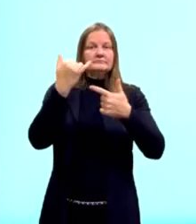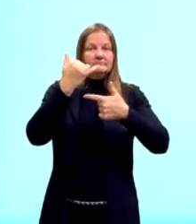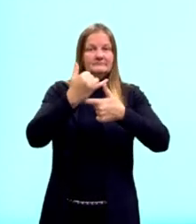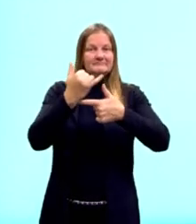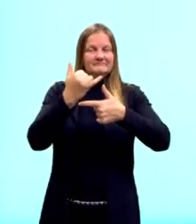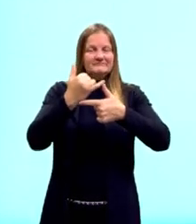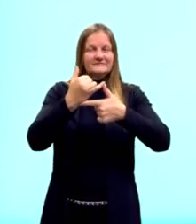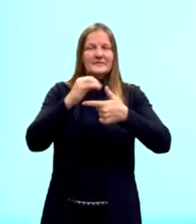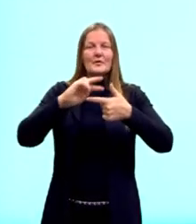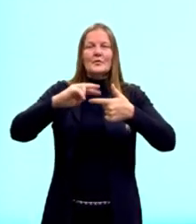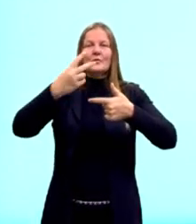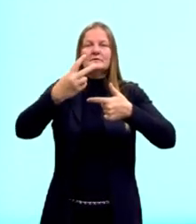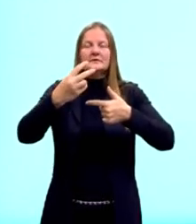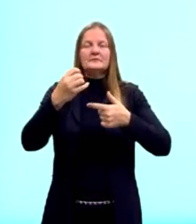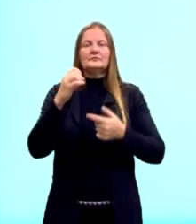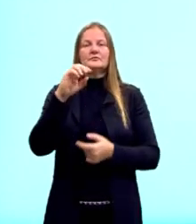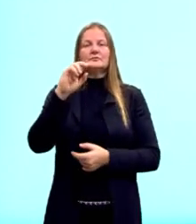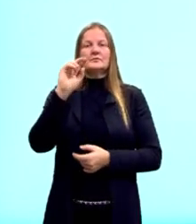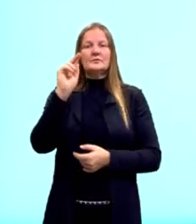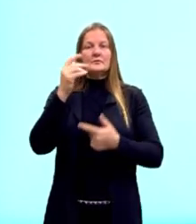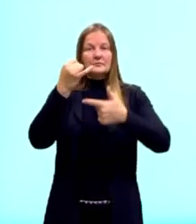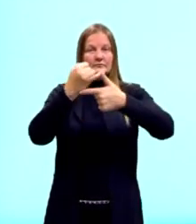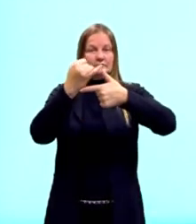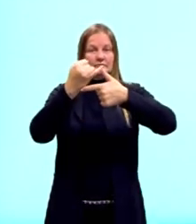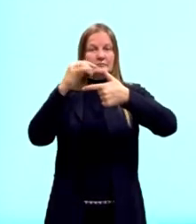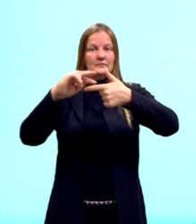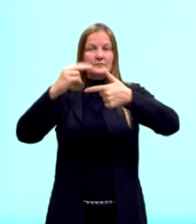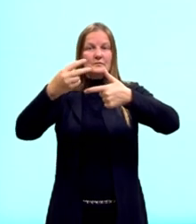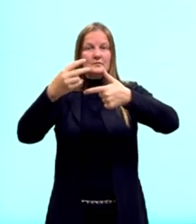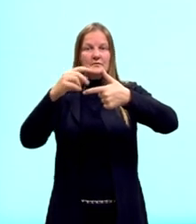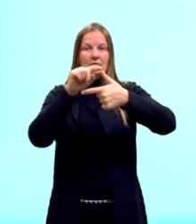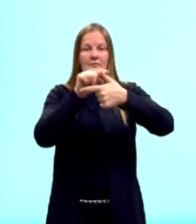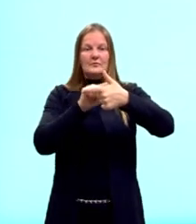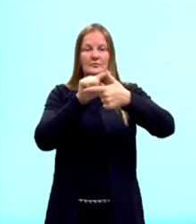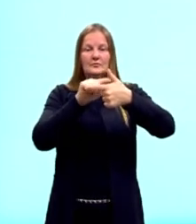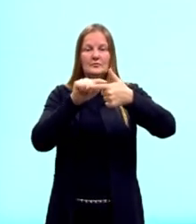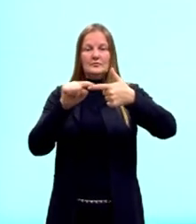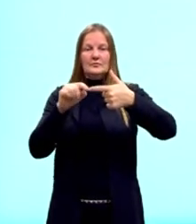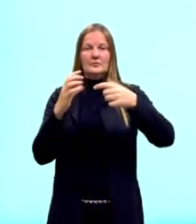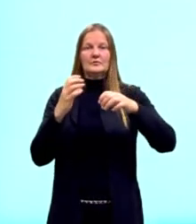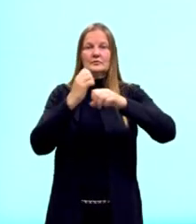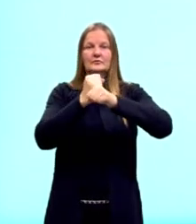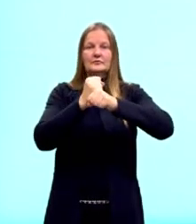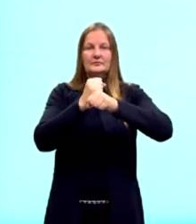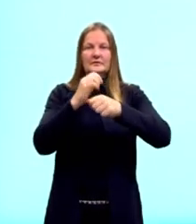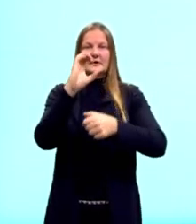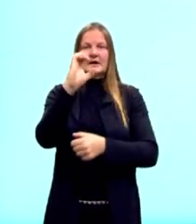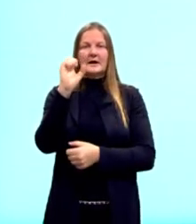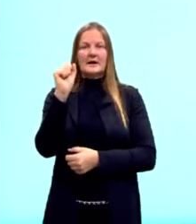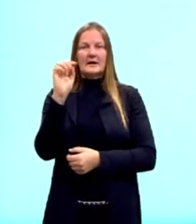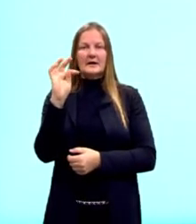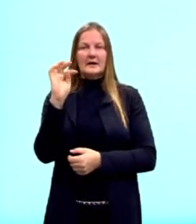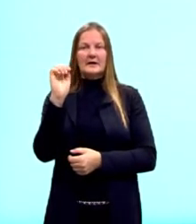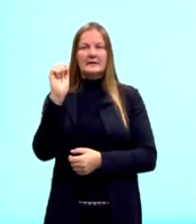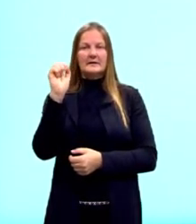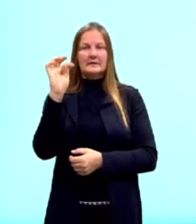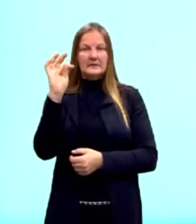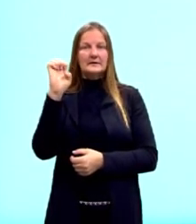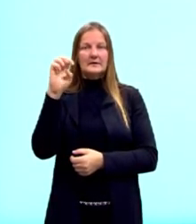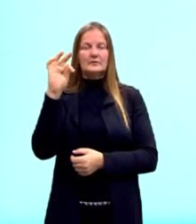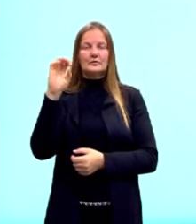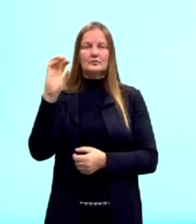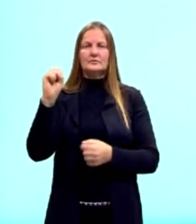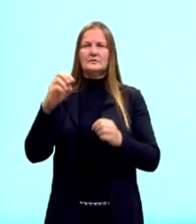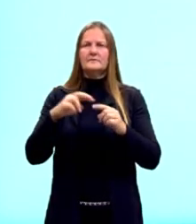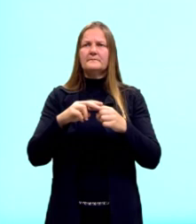quadrado da hipotenusa é igual à soma dos quadrados dos catetos. A, nós vamos manter, sendo a